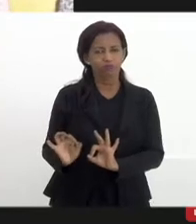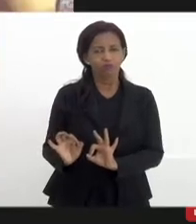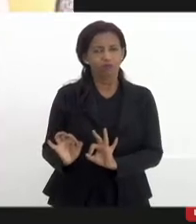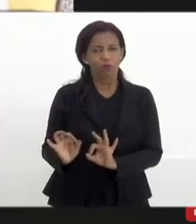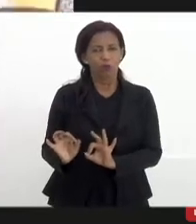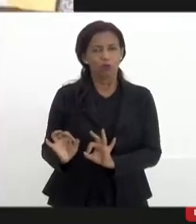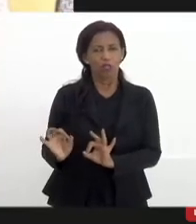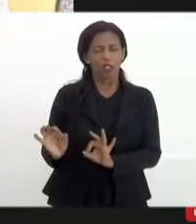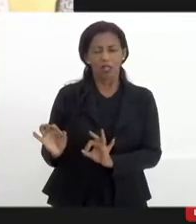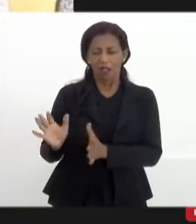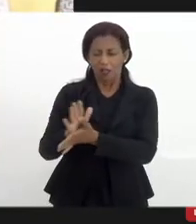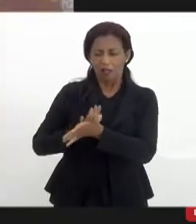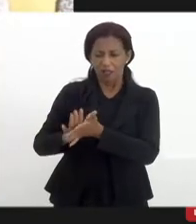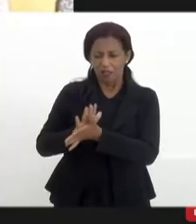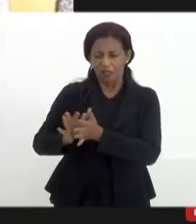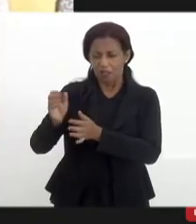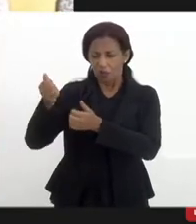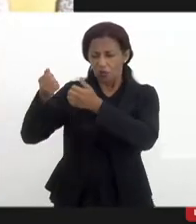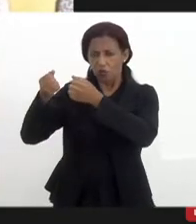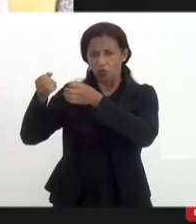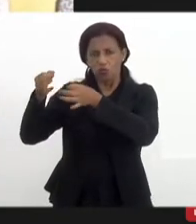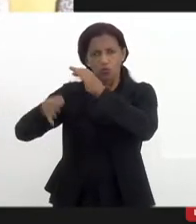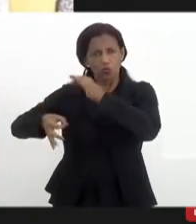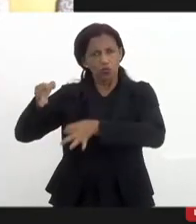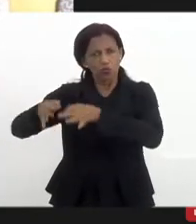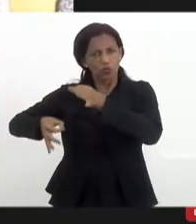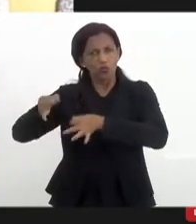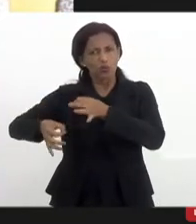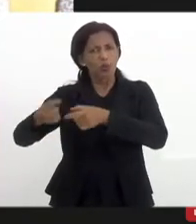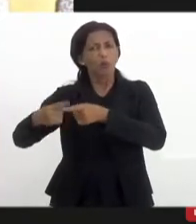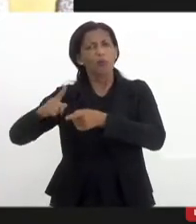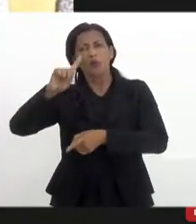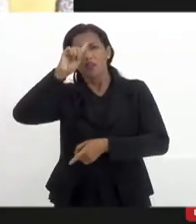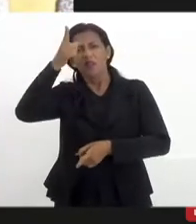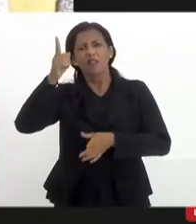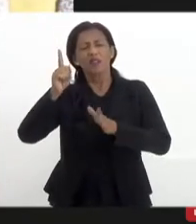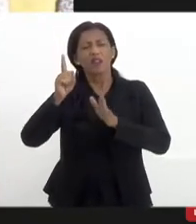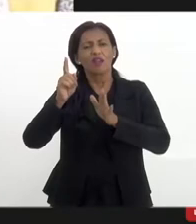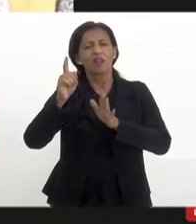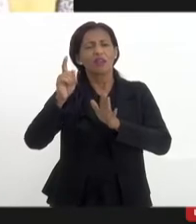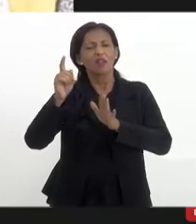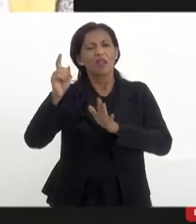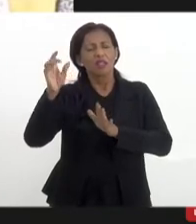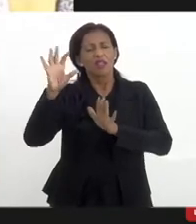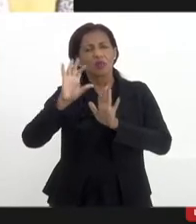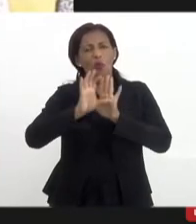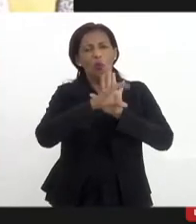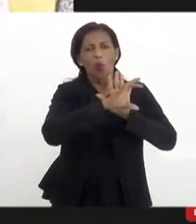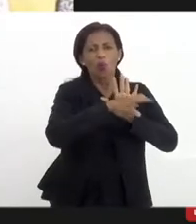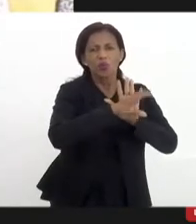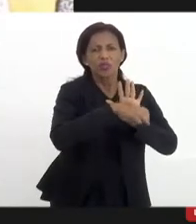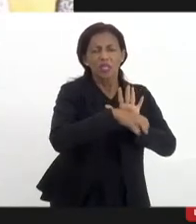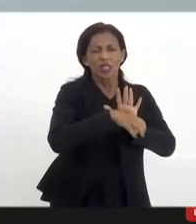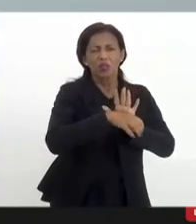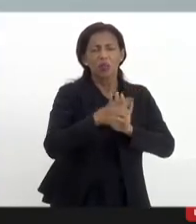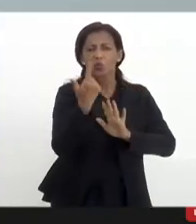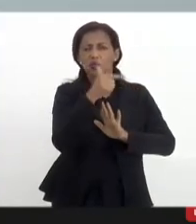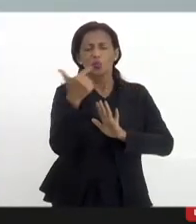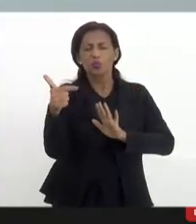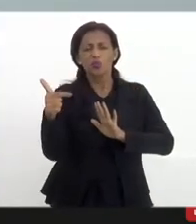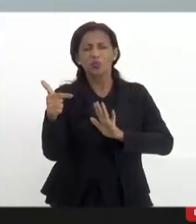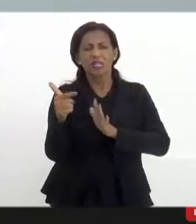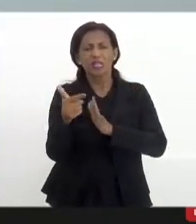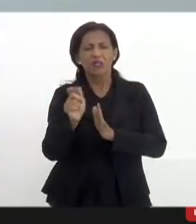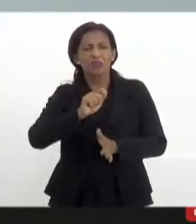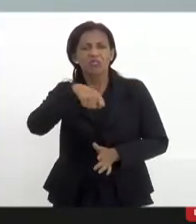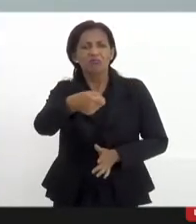jurídico que explique por que inventaram esse conceito de apoio cultural. Apoio cultural não é nada, não tem significado nenhum,